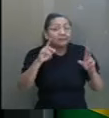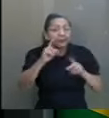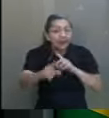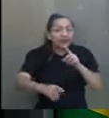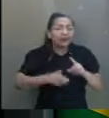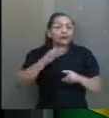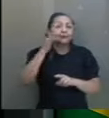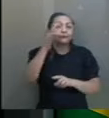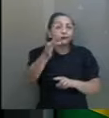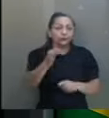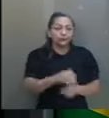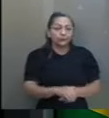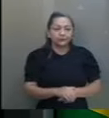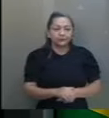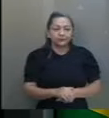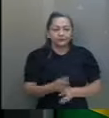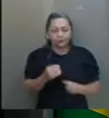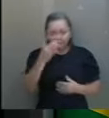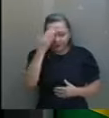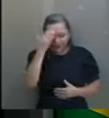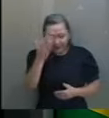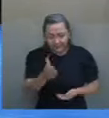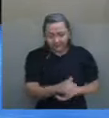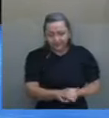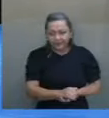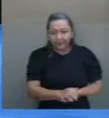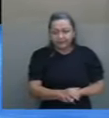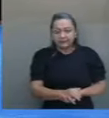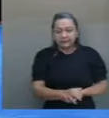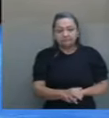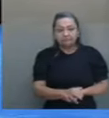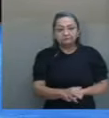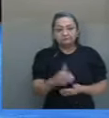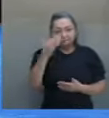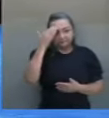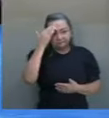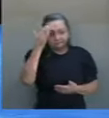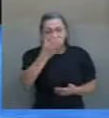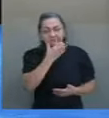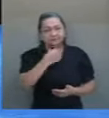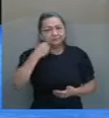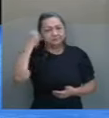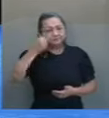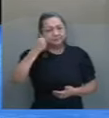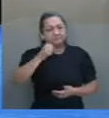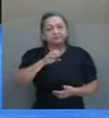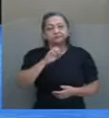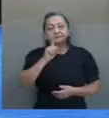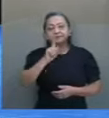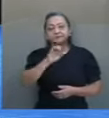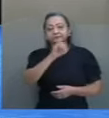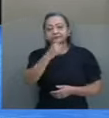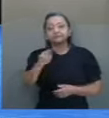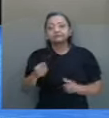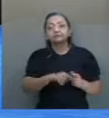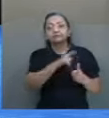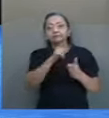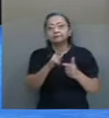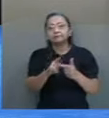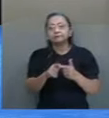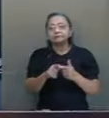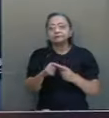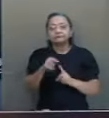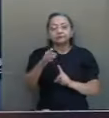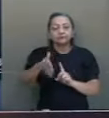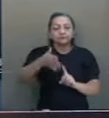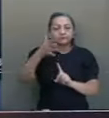próxima legislatura. Muito obrigado, senhor presidente. Obrigado, senador Eduardo Girão. Próximo orador inscrito é